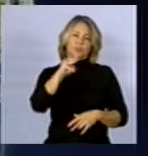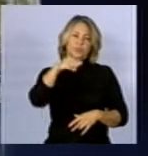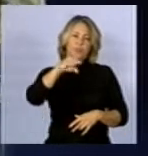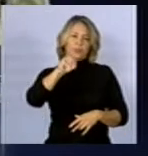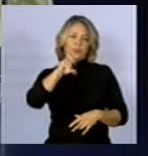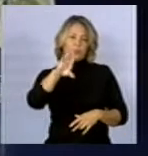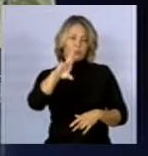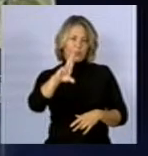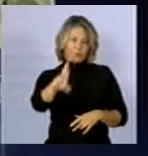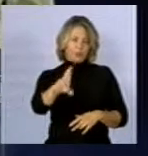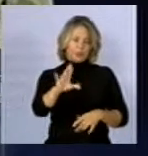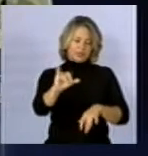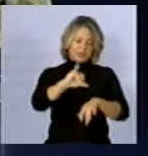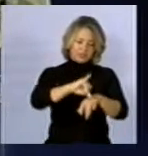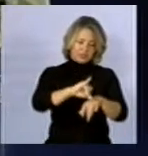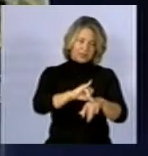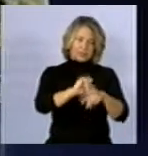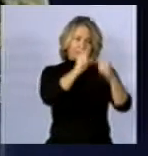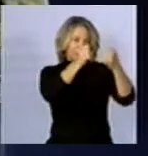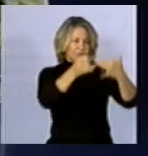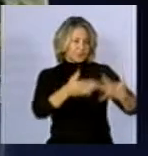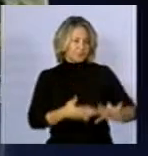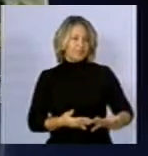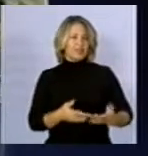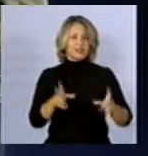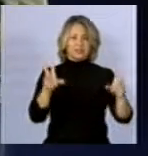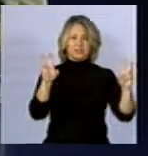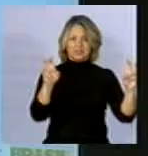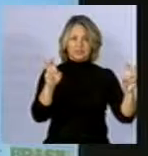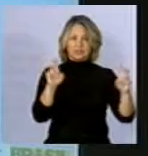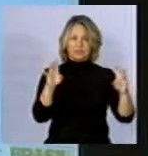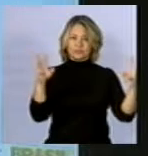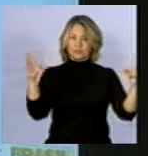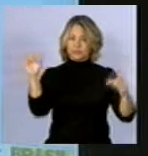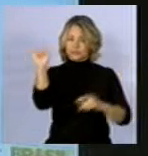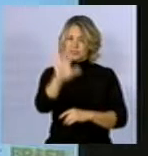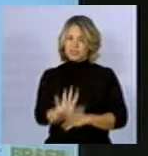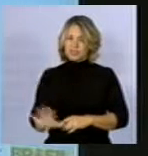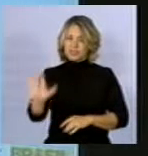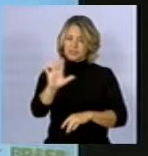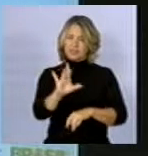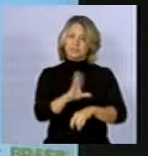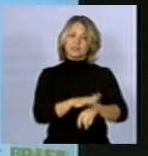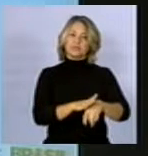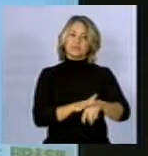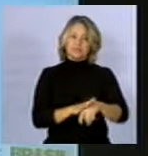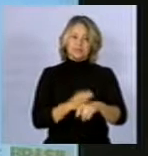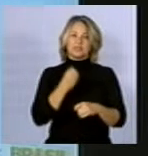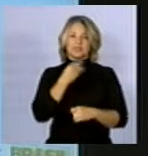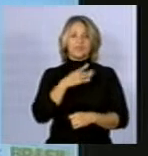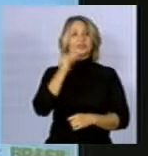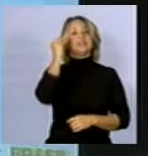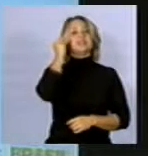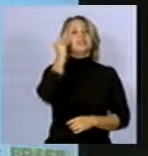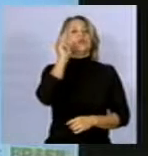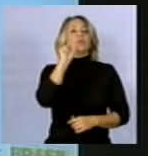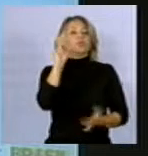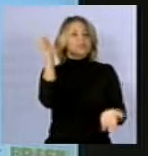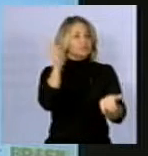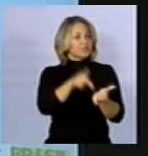Bem, vou falar um pouquinho das características gerais da doença. É bom que a gente entenda bem o que é câncer.